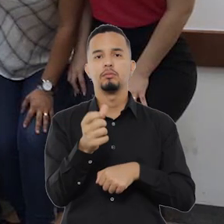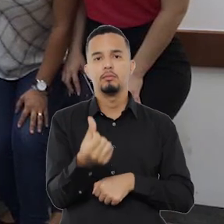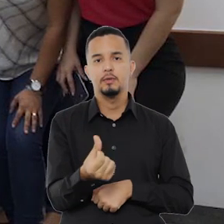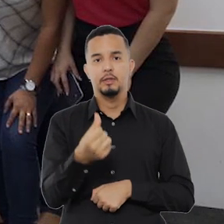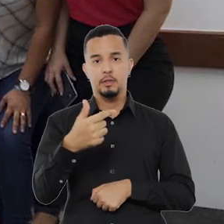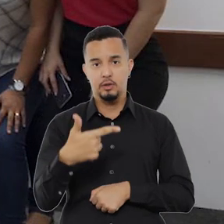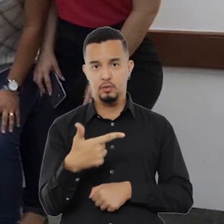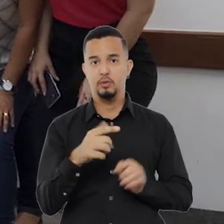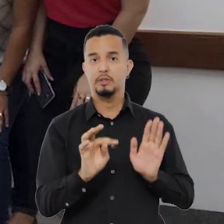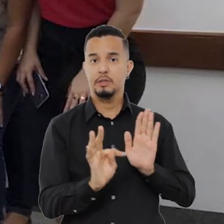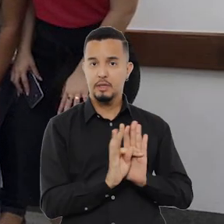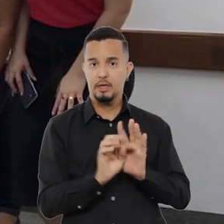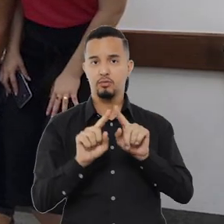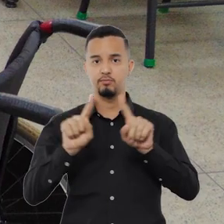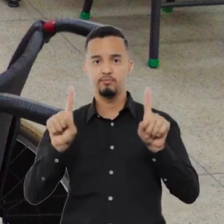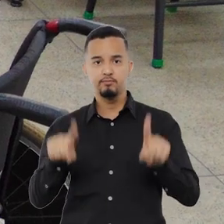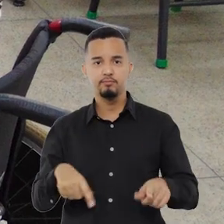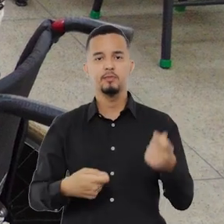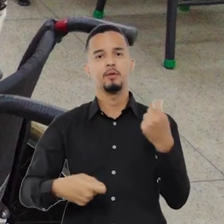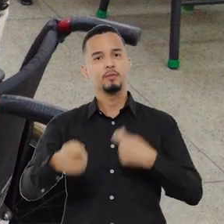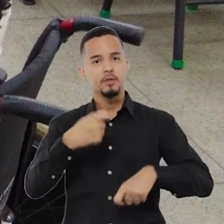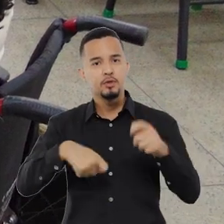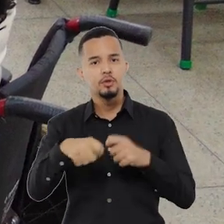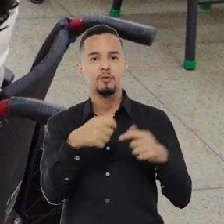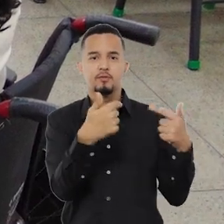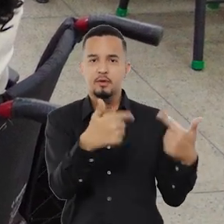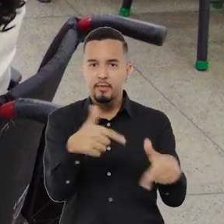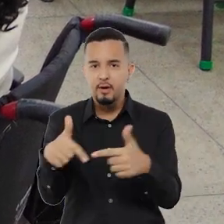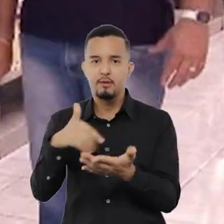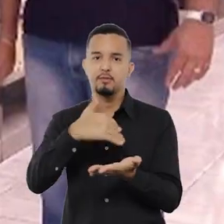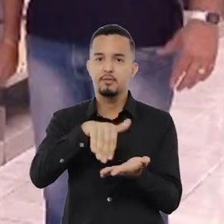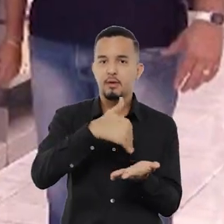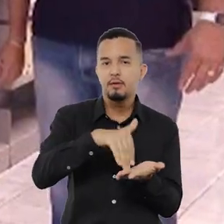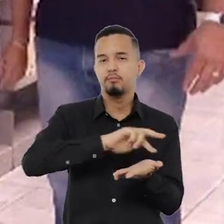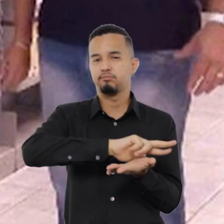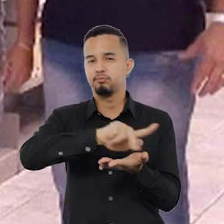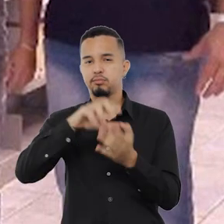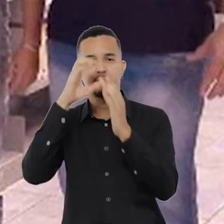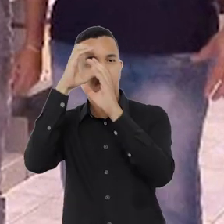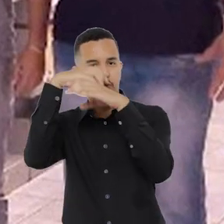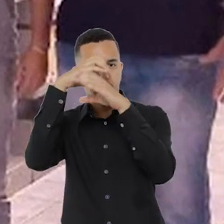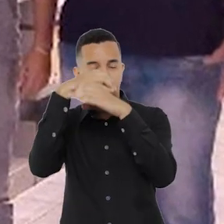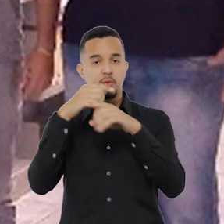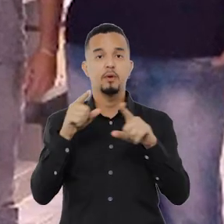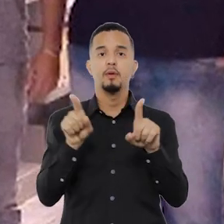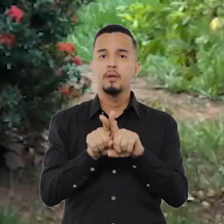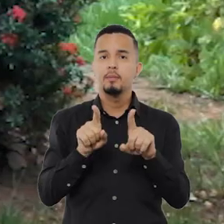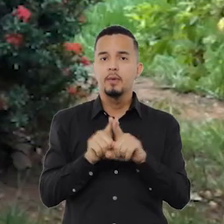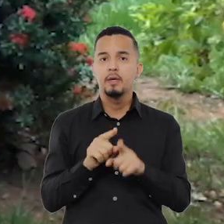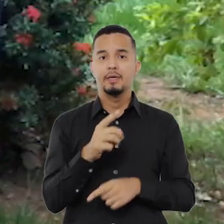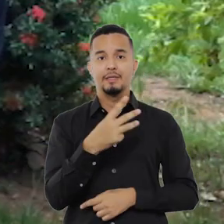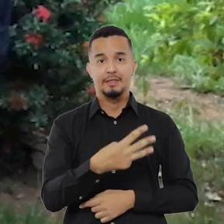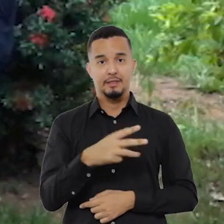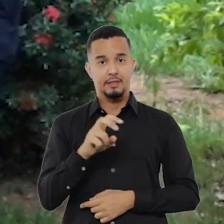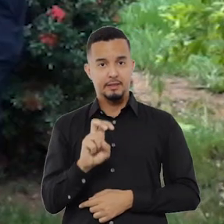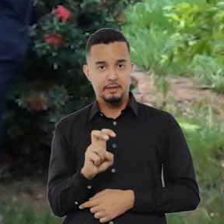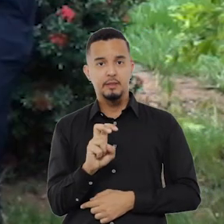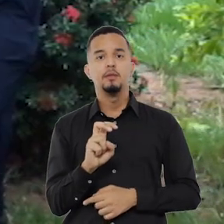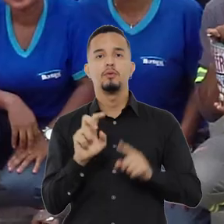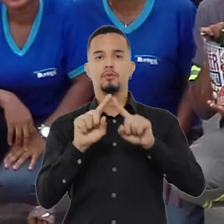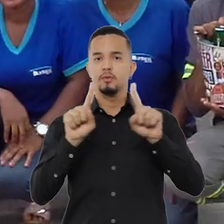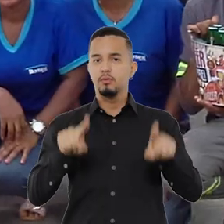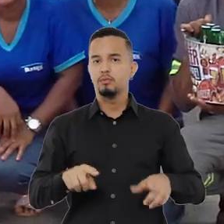62 técnicos administrativos que executam serviços administrativos e de laboratório e 35